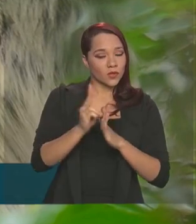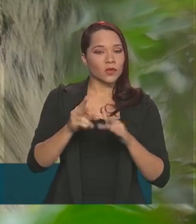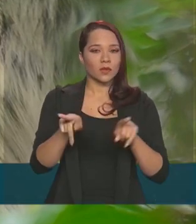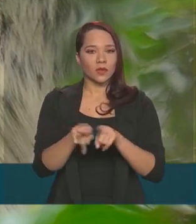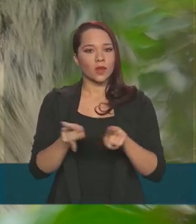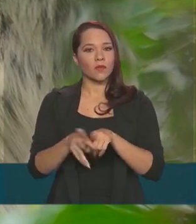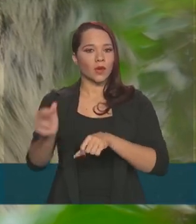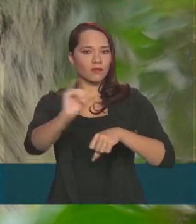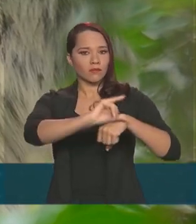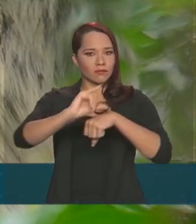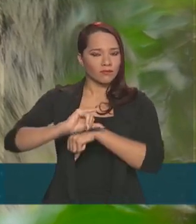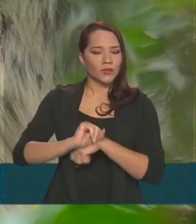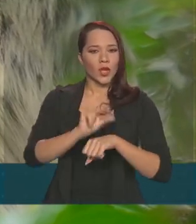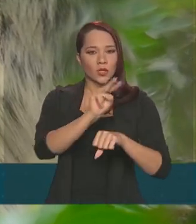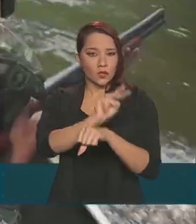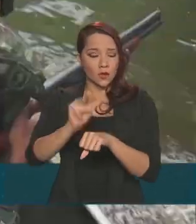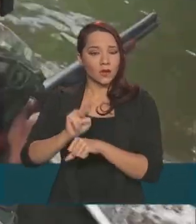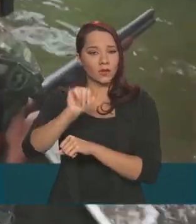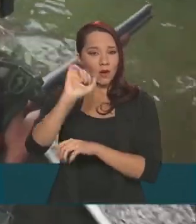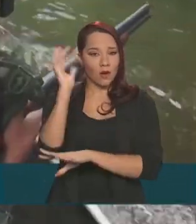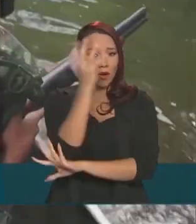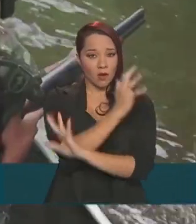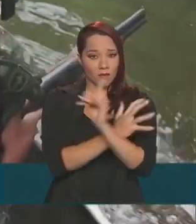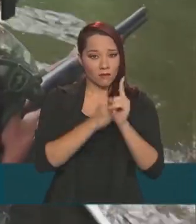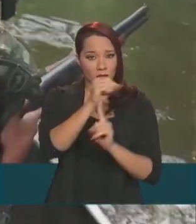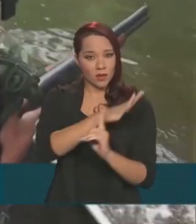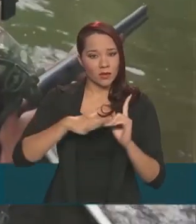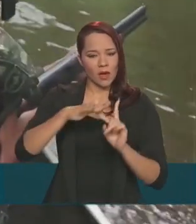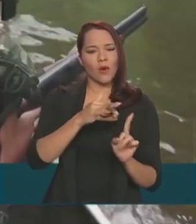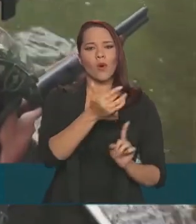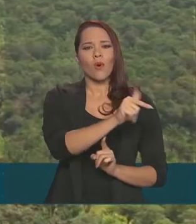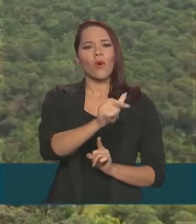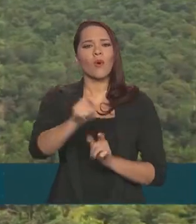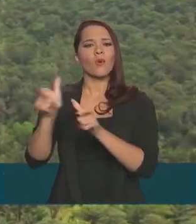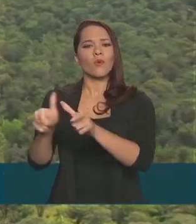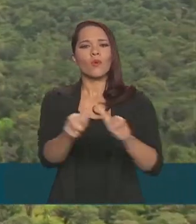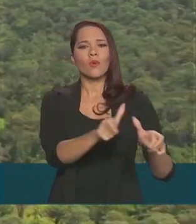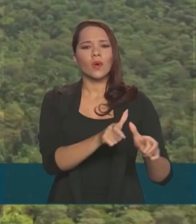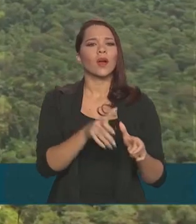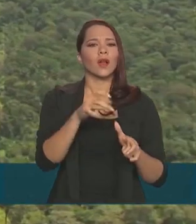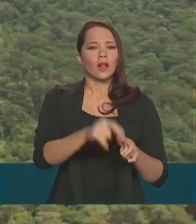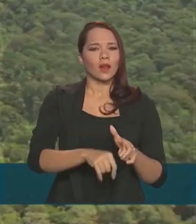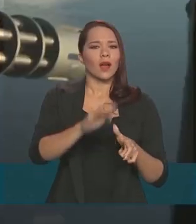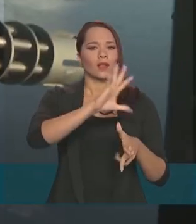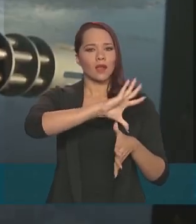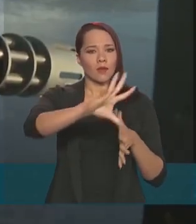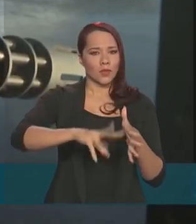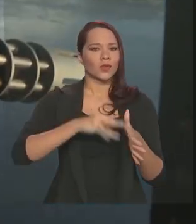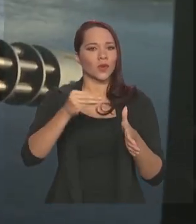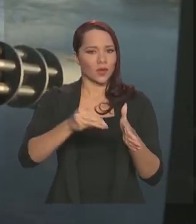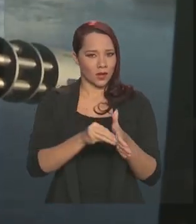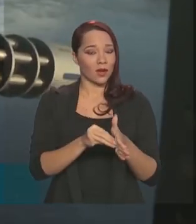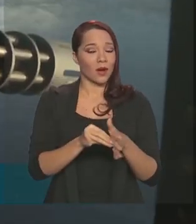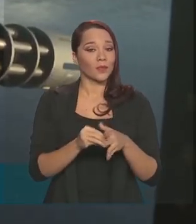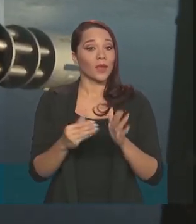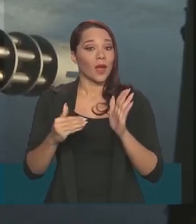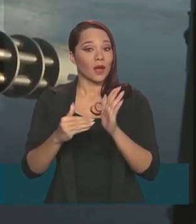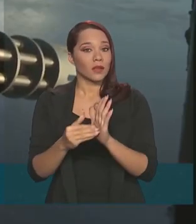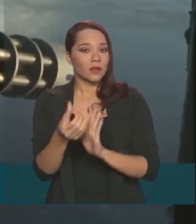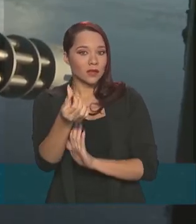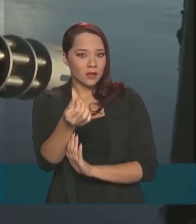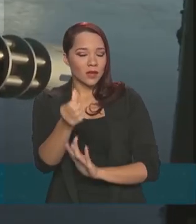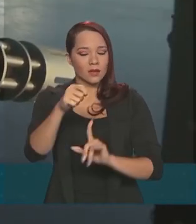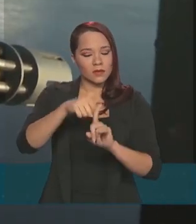unidades federais de conservação ambiental e em outras áreas federais nos estados da Amazônia Legal, até 6 de